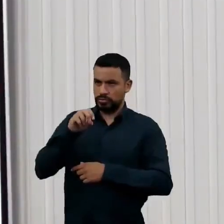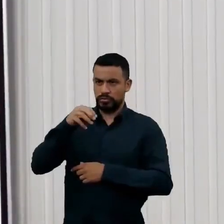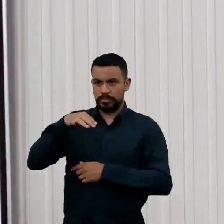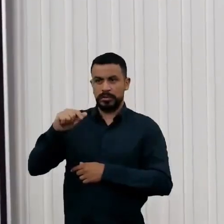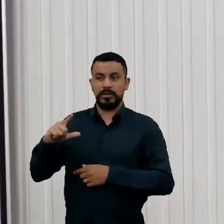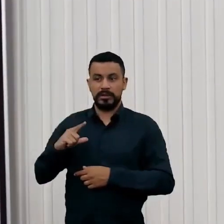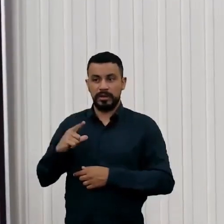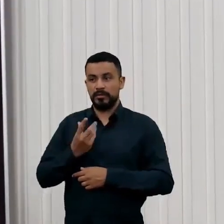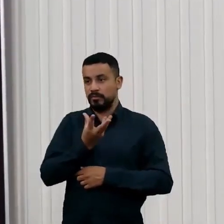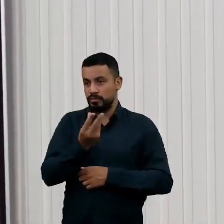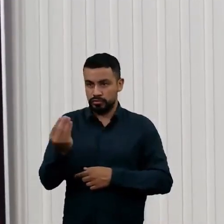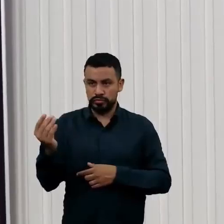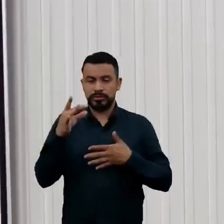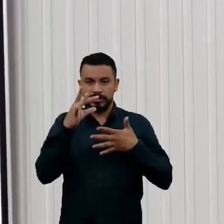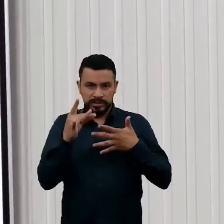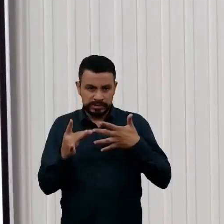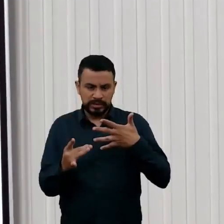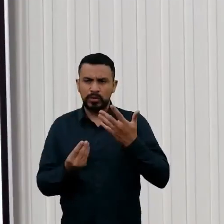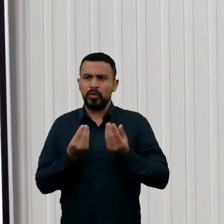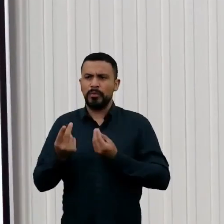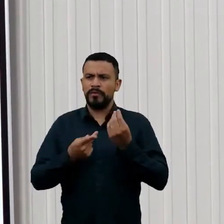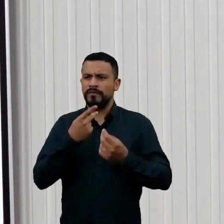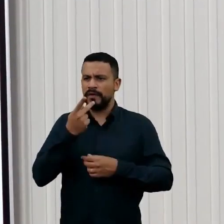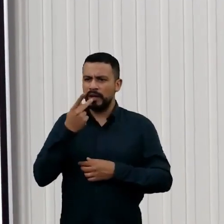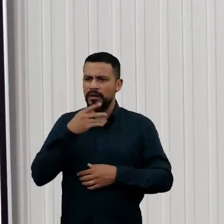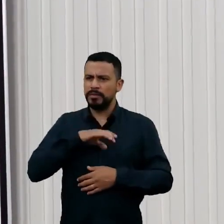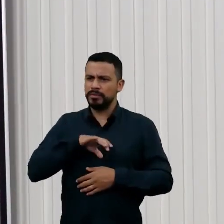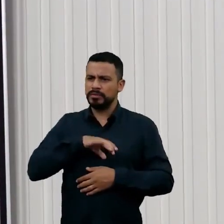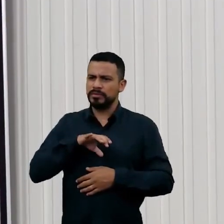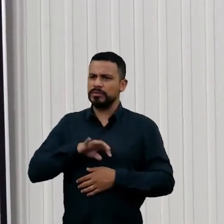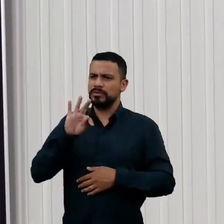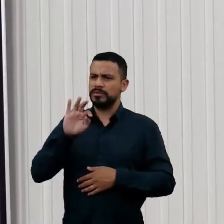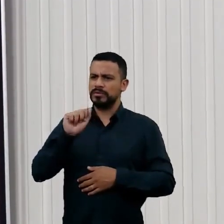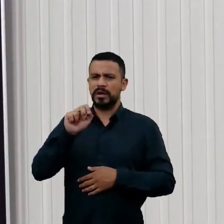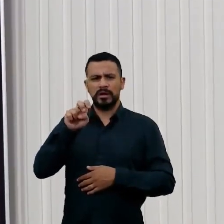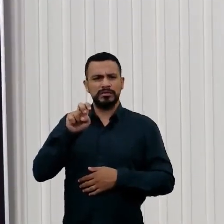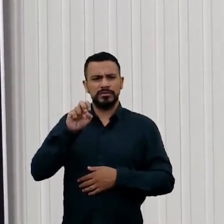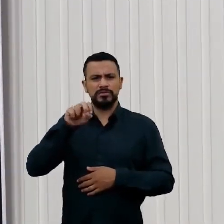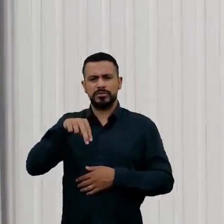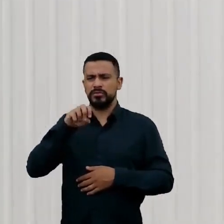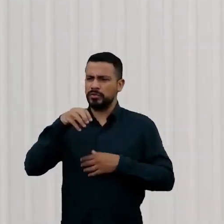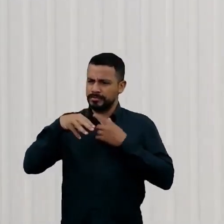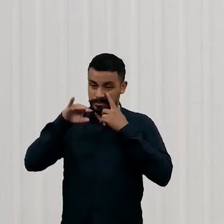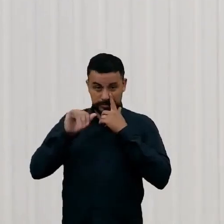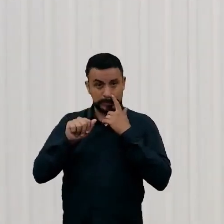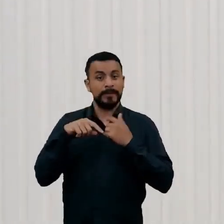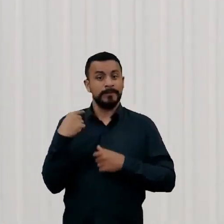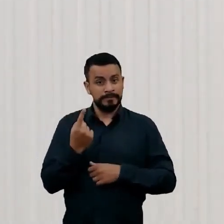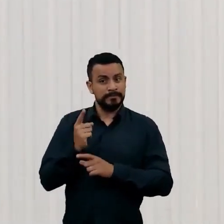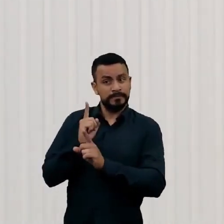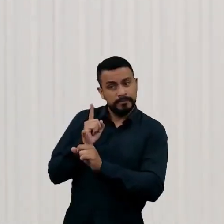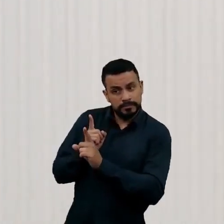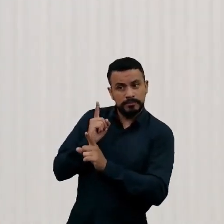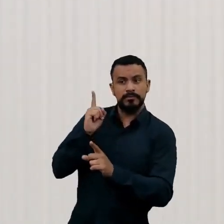E, como que nós falamos em português, taxonomia? bem, nós encontramos refúgios nesse